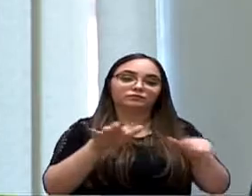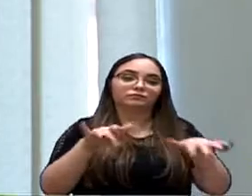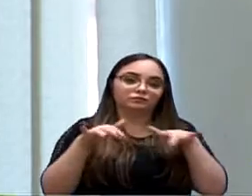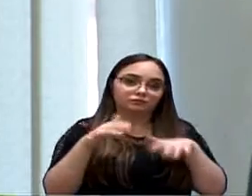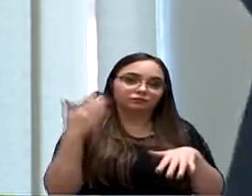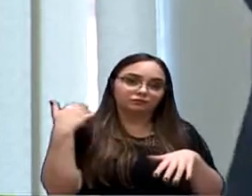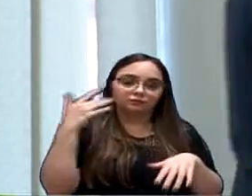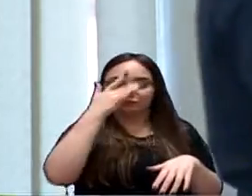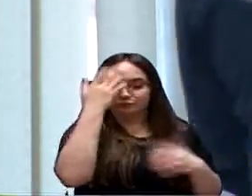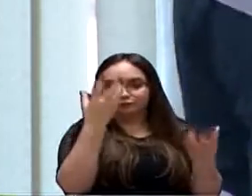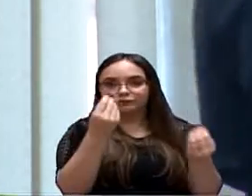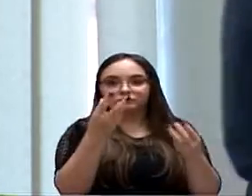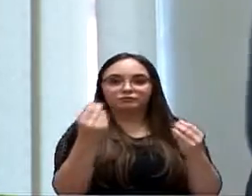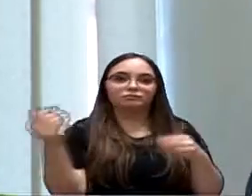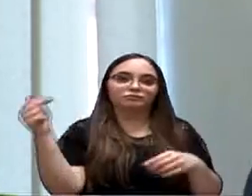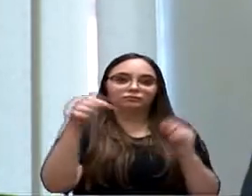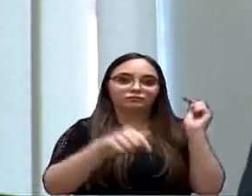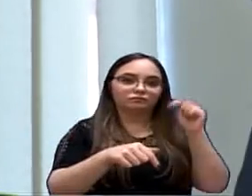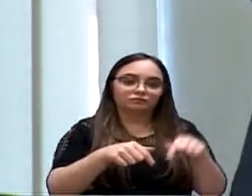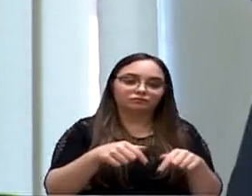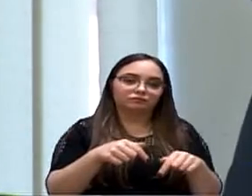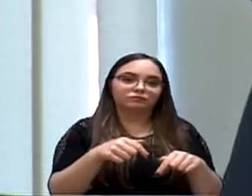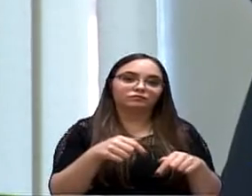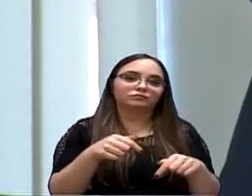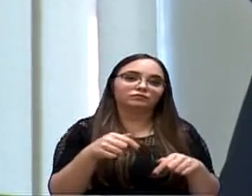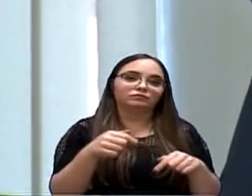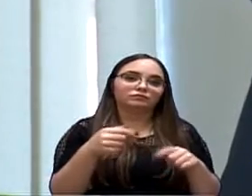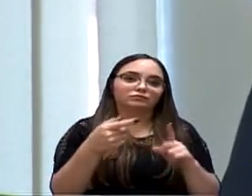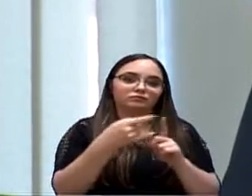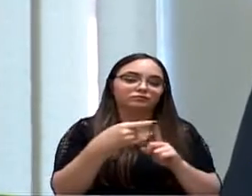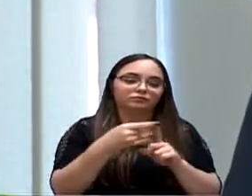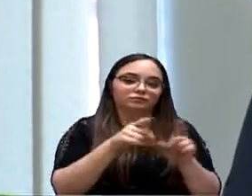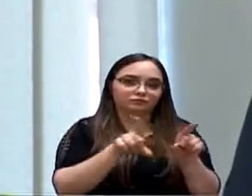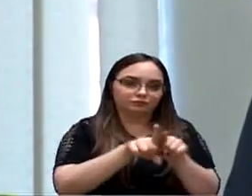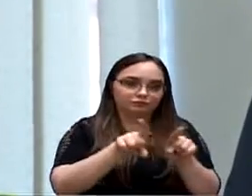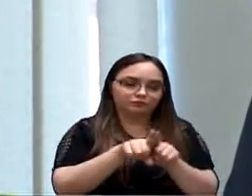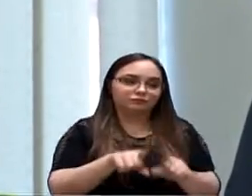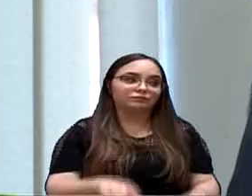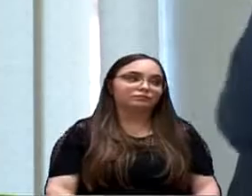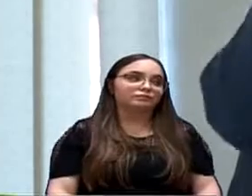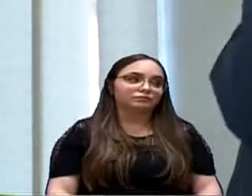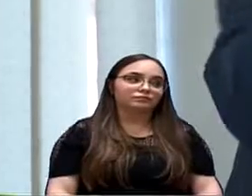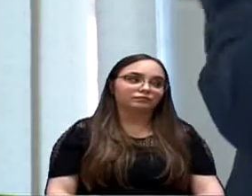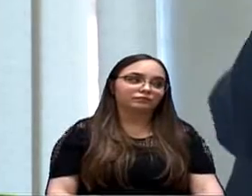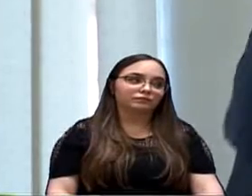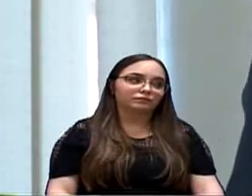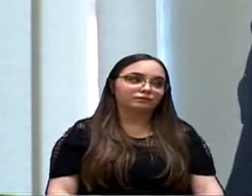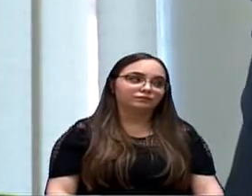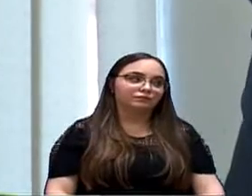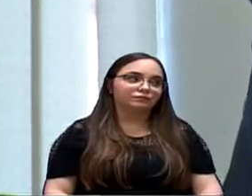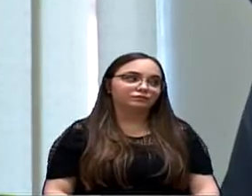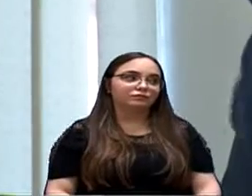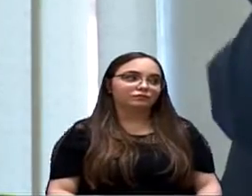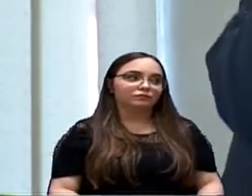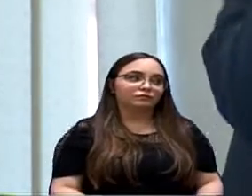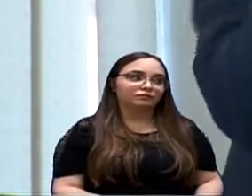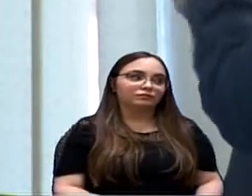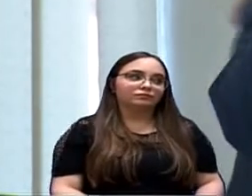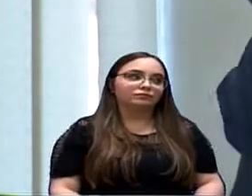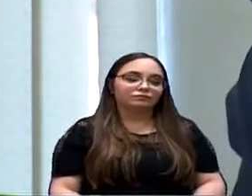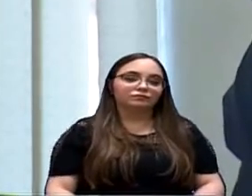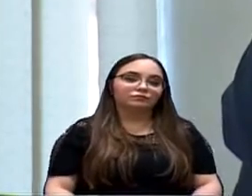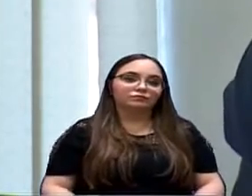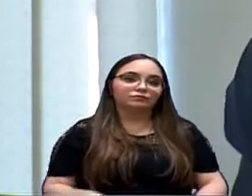pessoas altamente capacitadas que vieram fazendo audiência online conosco também, de três